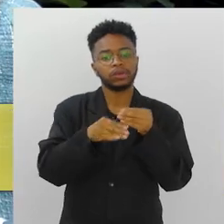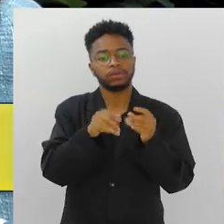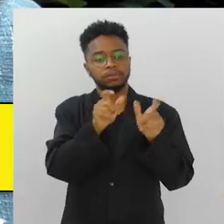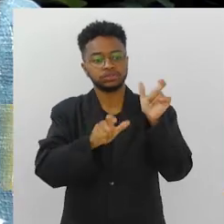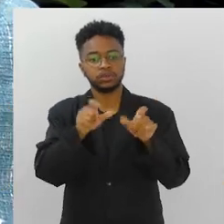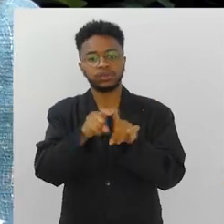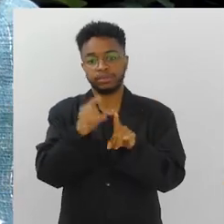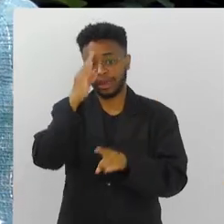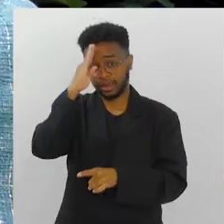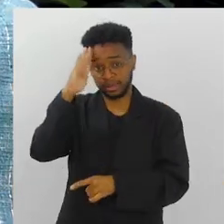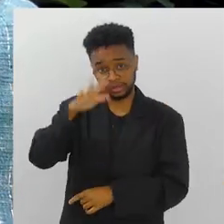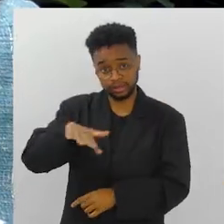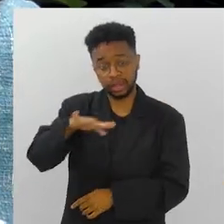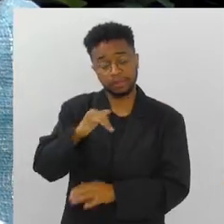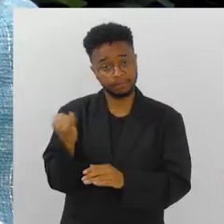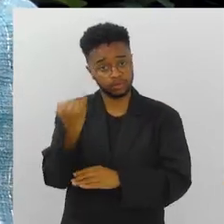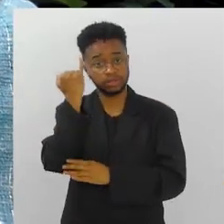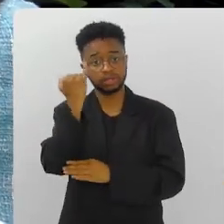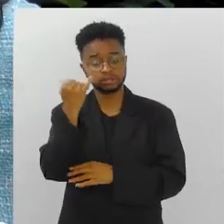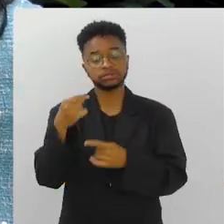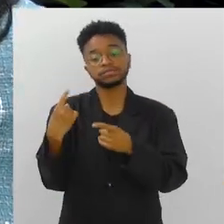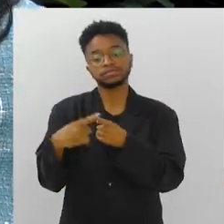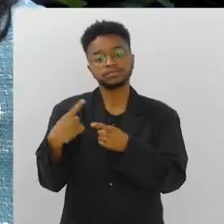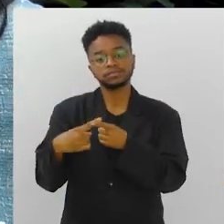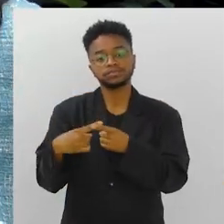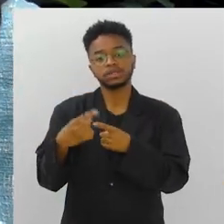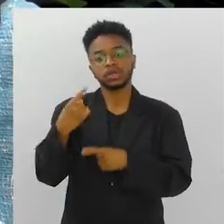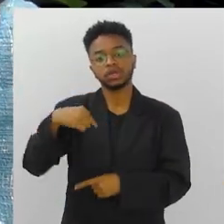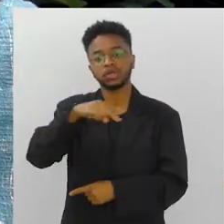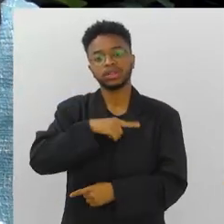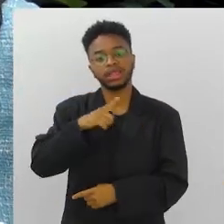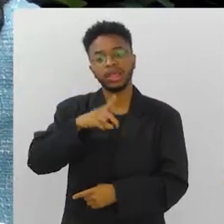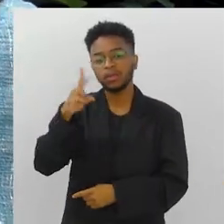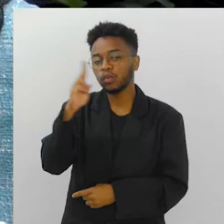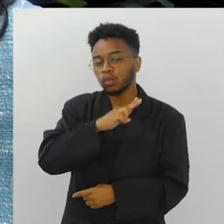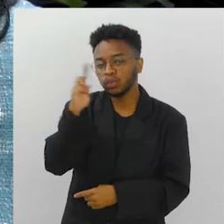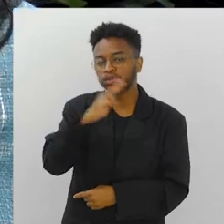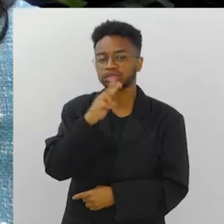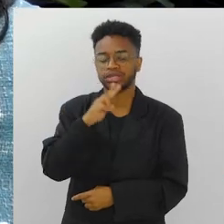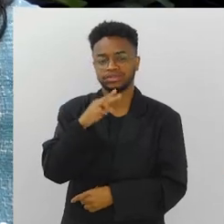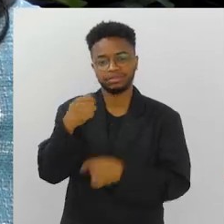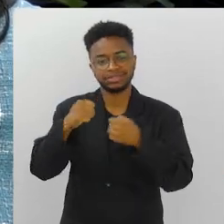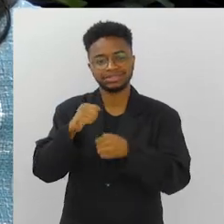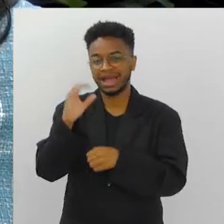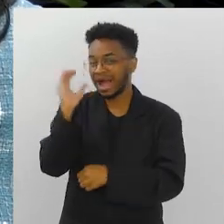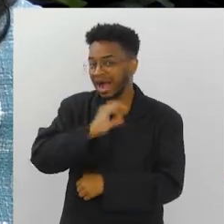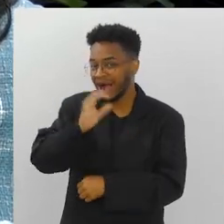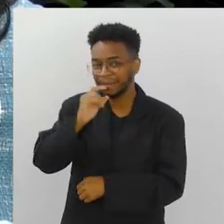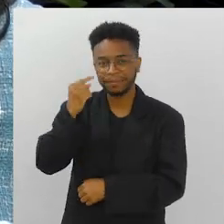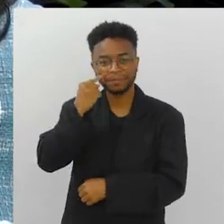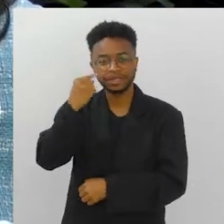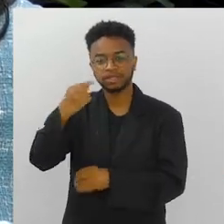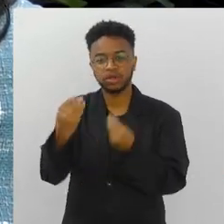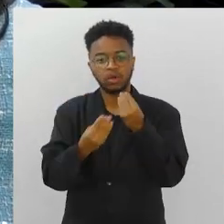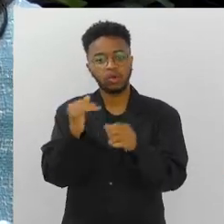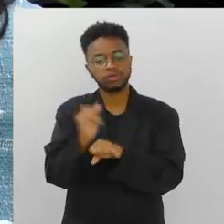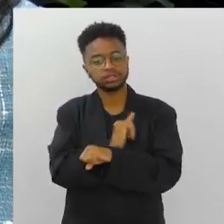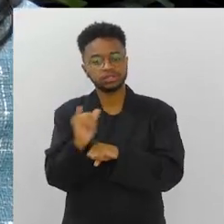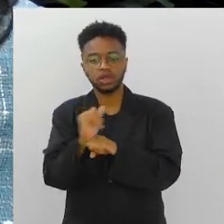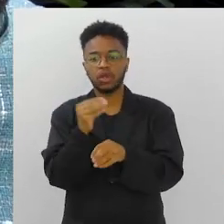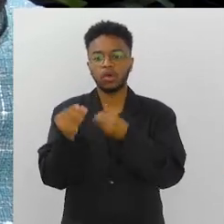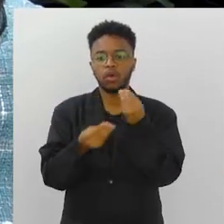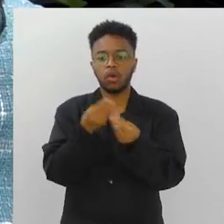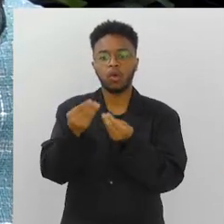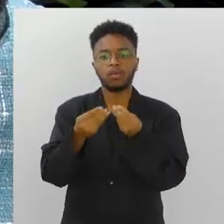aí a academia é importante, pesquisador, porque a gente tem uma urgência muito grande nisso, de pensar